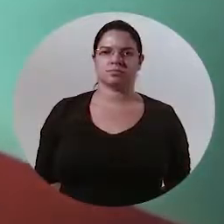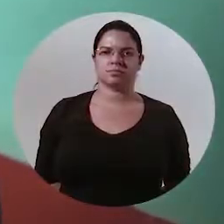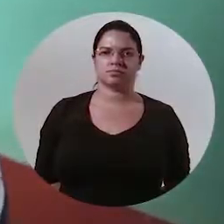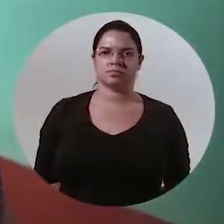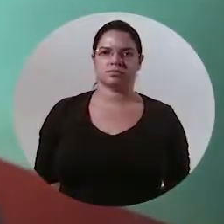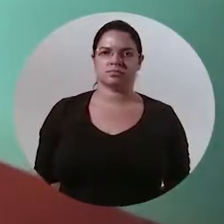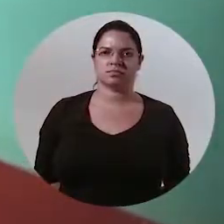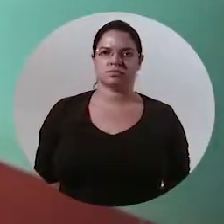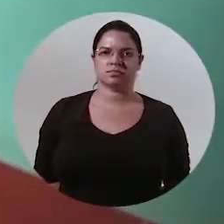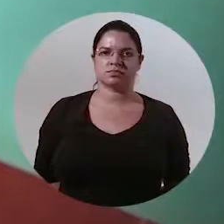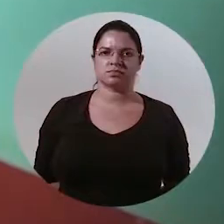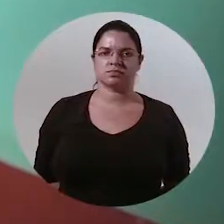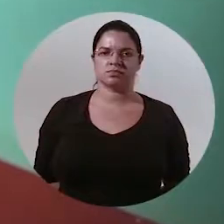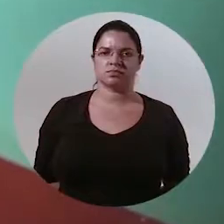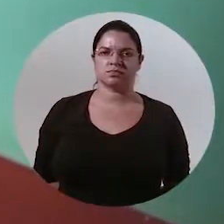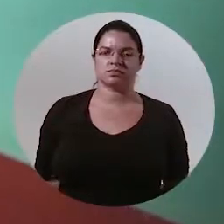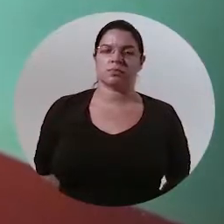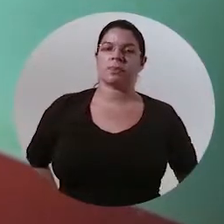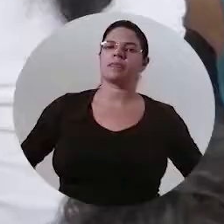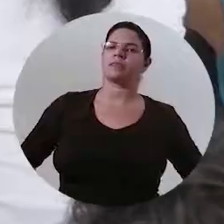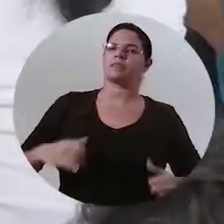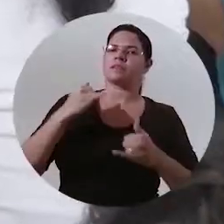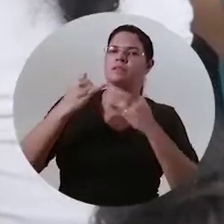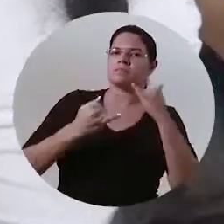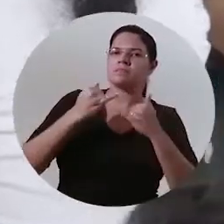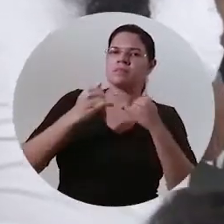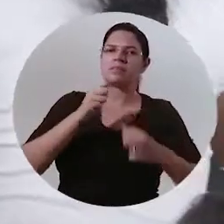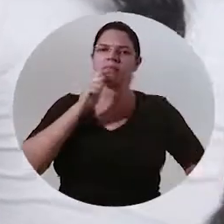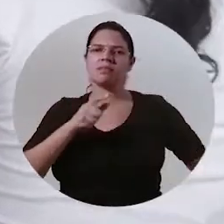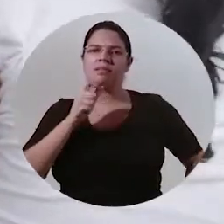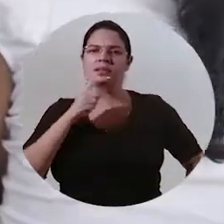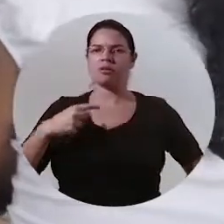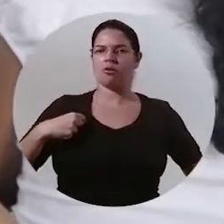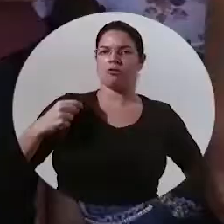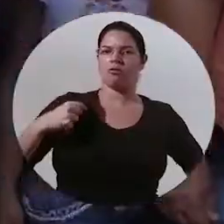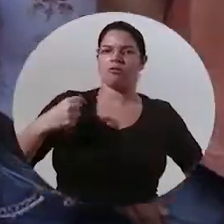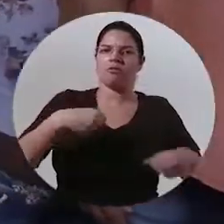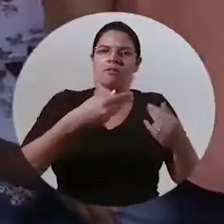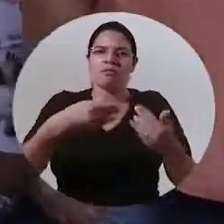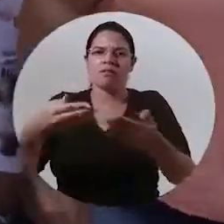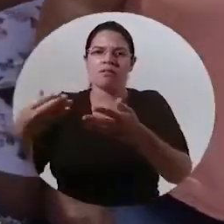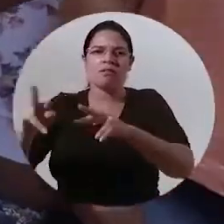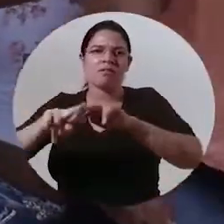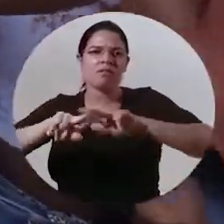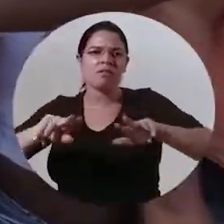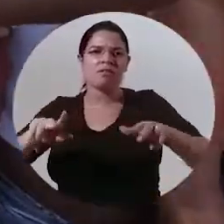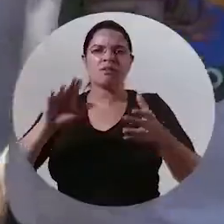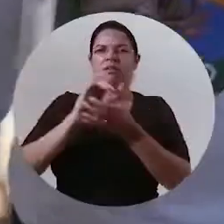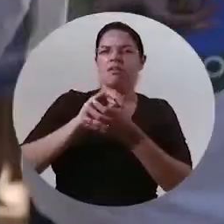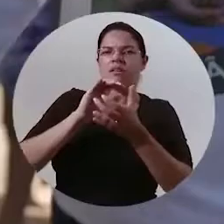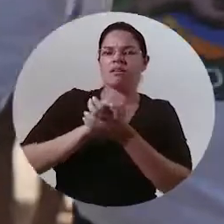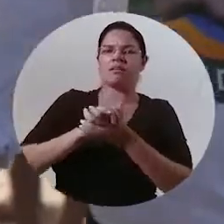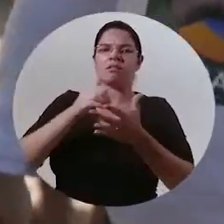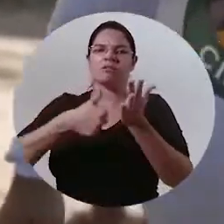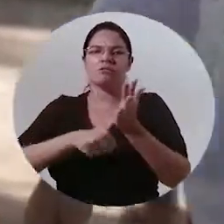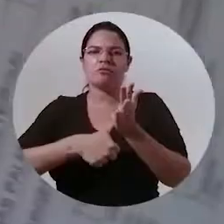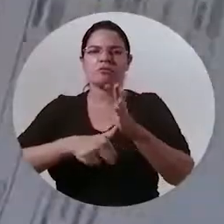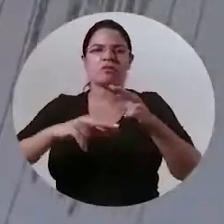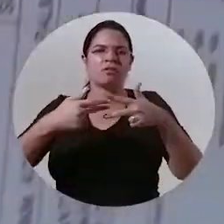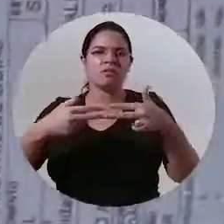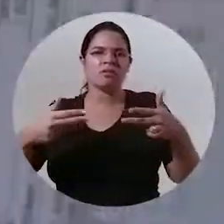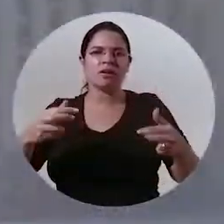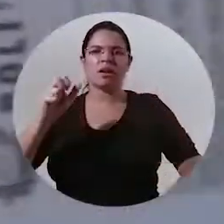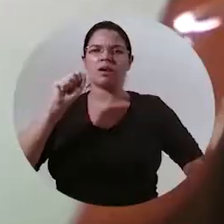Sim, documento é assim, é ninguém, né? Brincadeiras distribuição de roupas casamentos